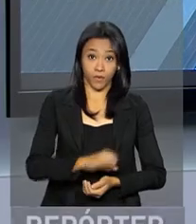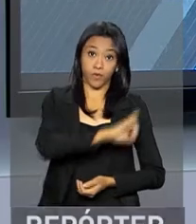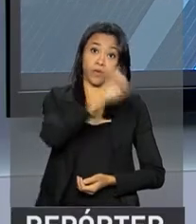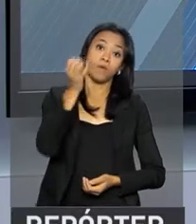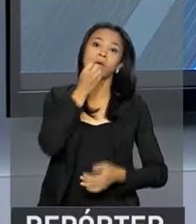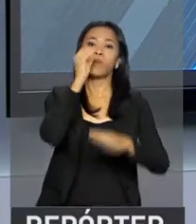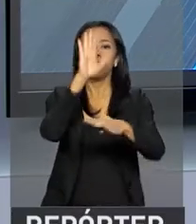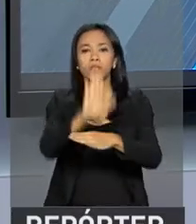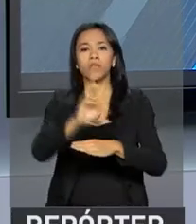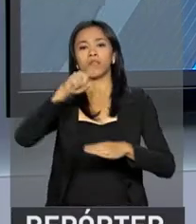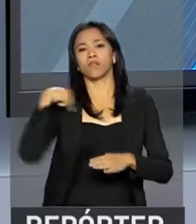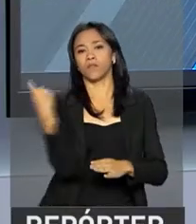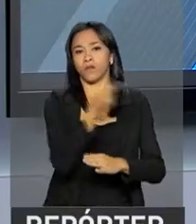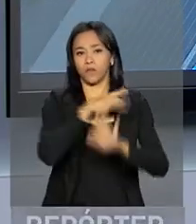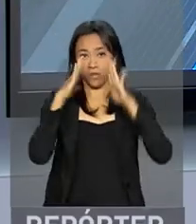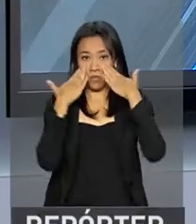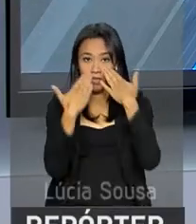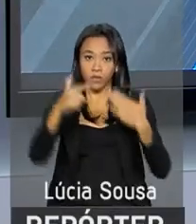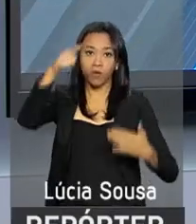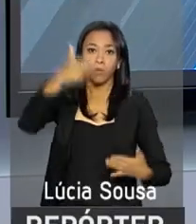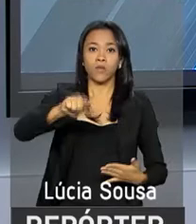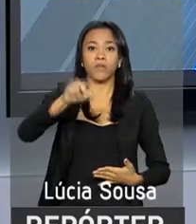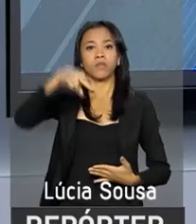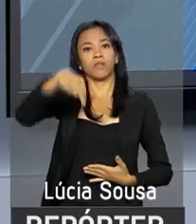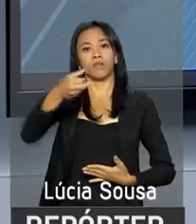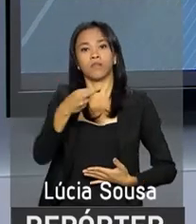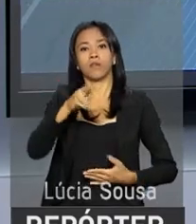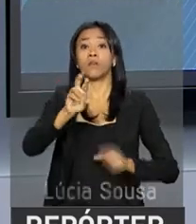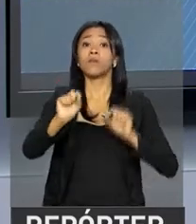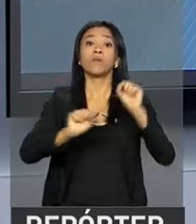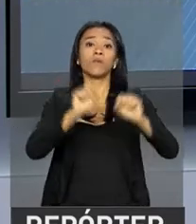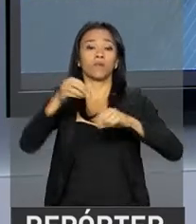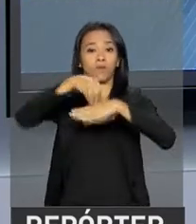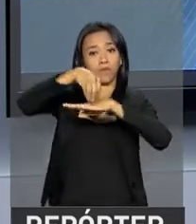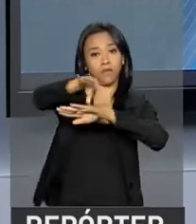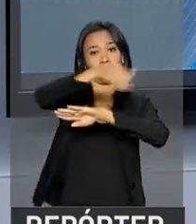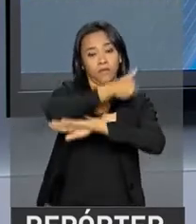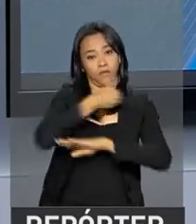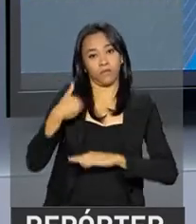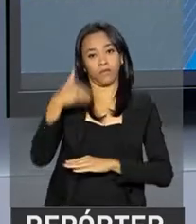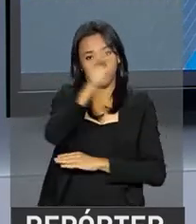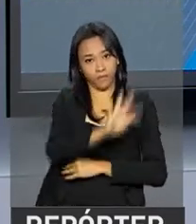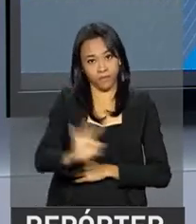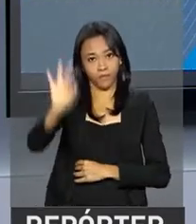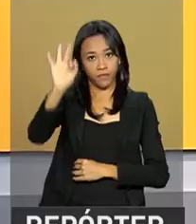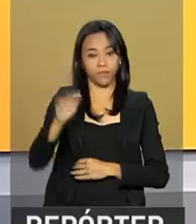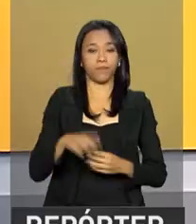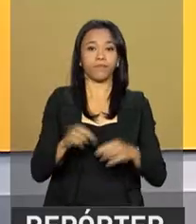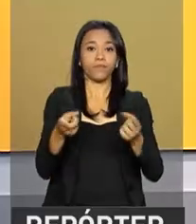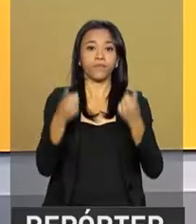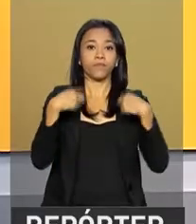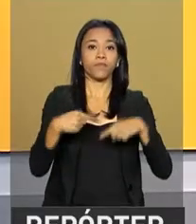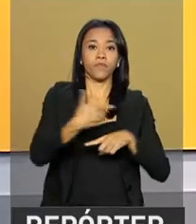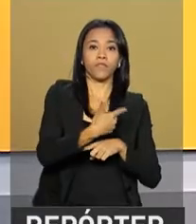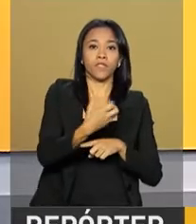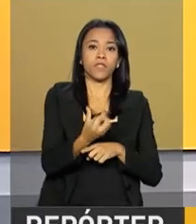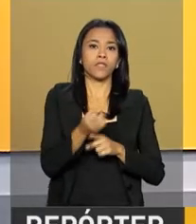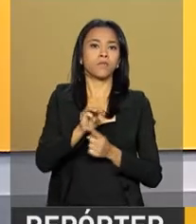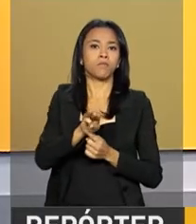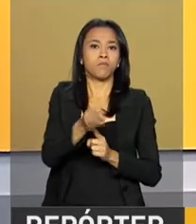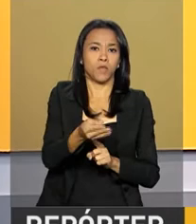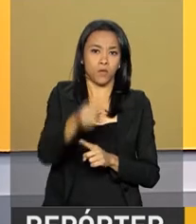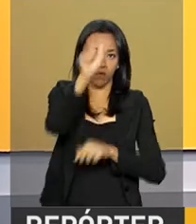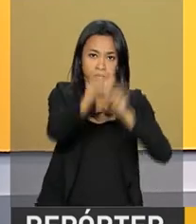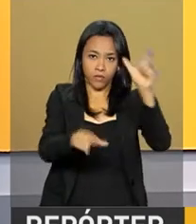Olá, tarde. Estamos de volta com mais uma edição do Repórter NBR com as notícias do governo federal. 26 milhões de